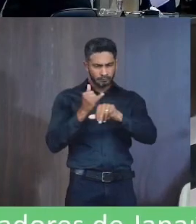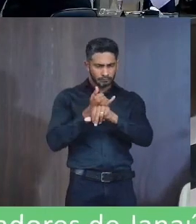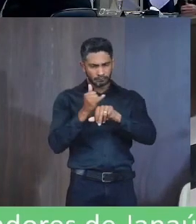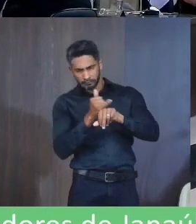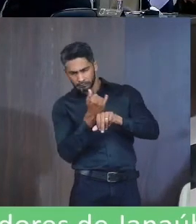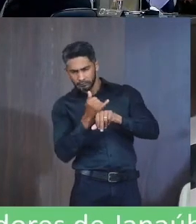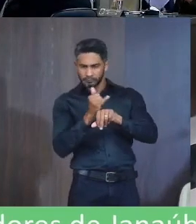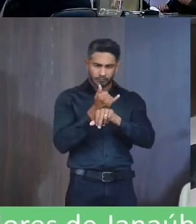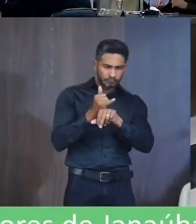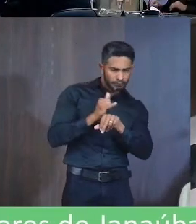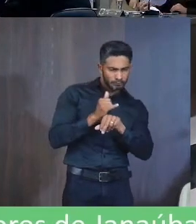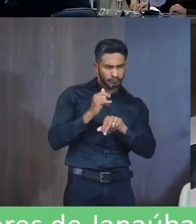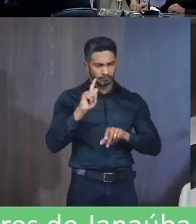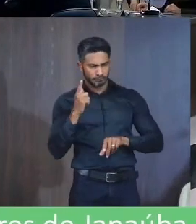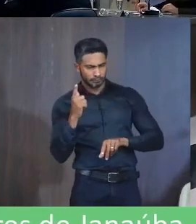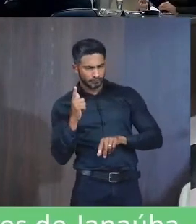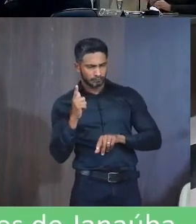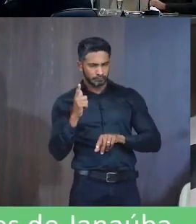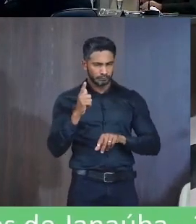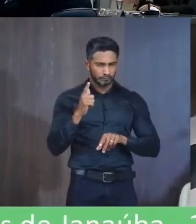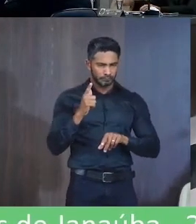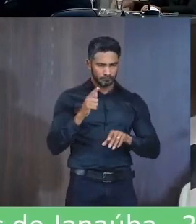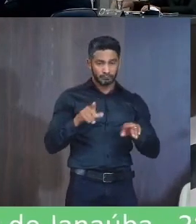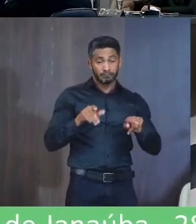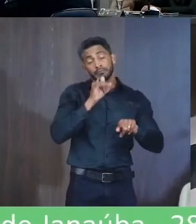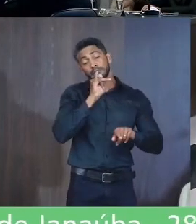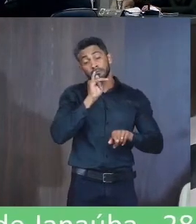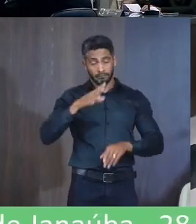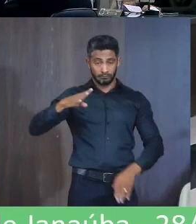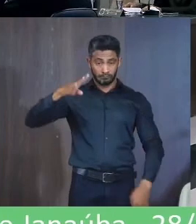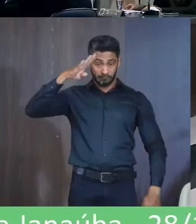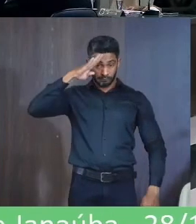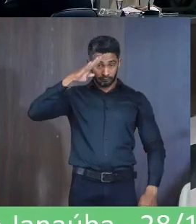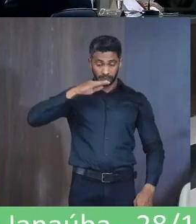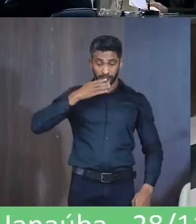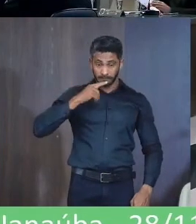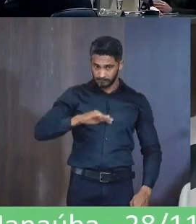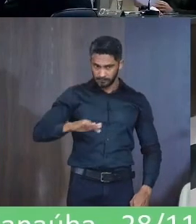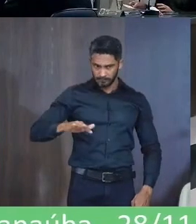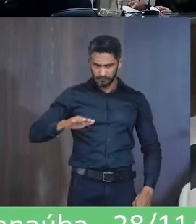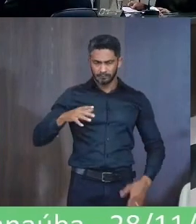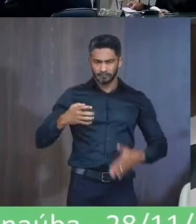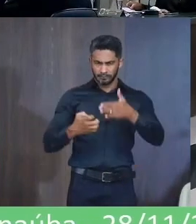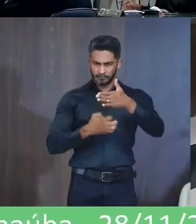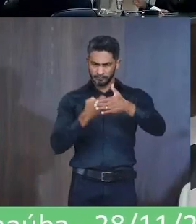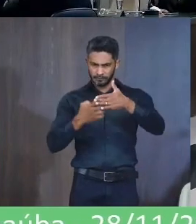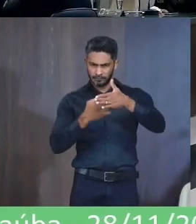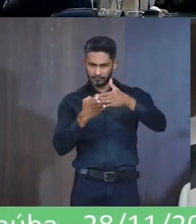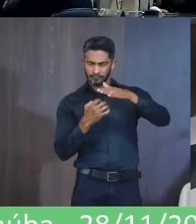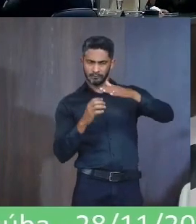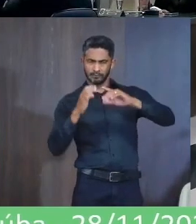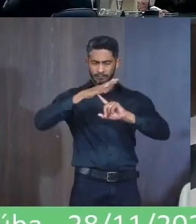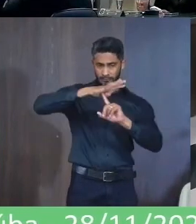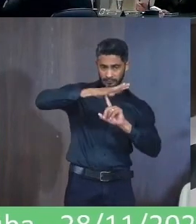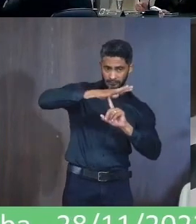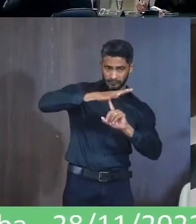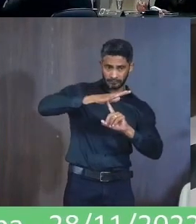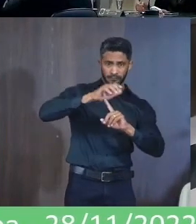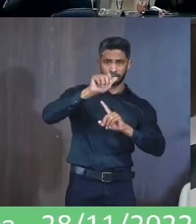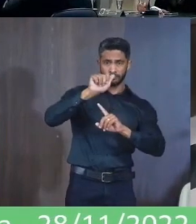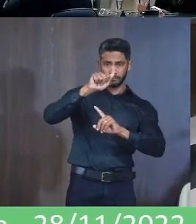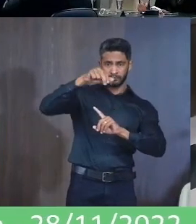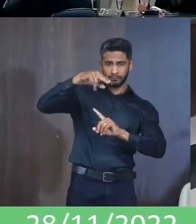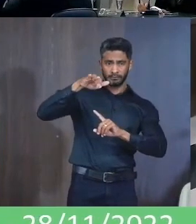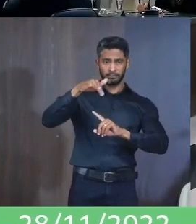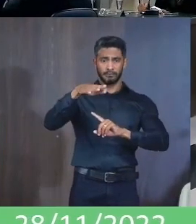geograficamente A gente pega aqui A questão da guarda mirim Ela fica na praça Anchieta Todos os senhores sabem Nós temos A bebê